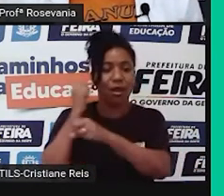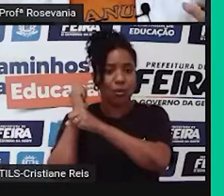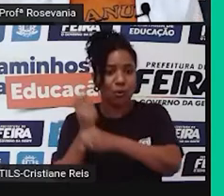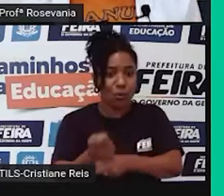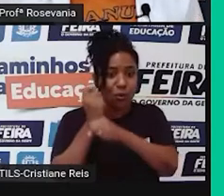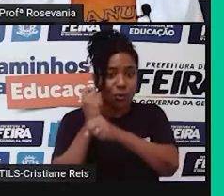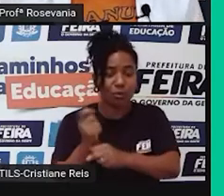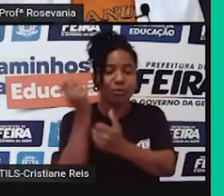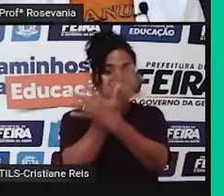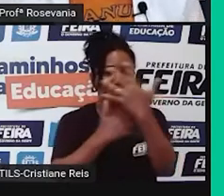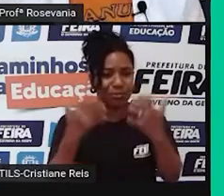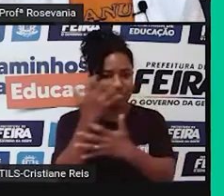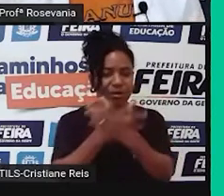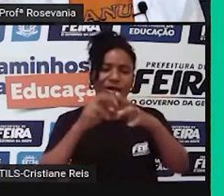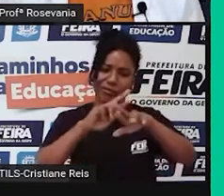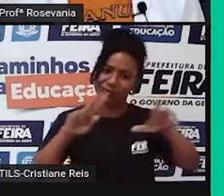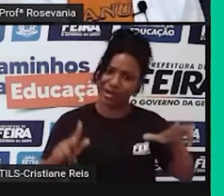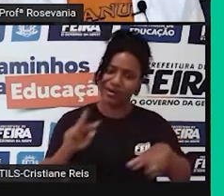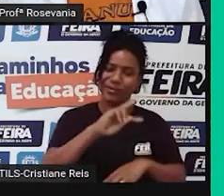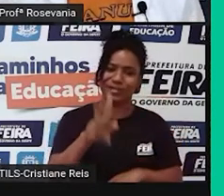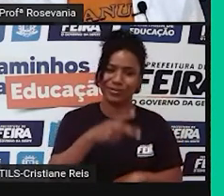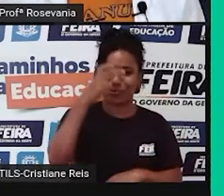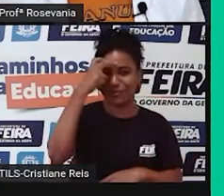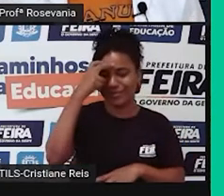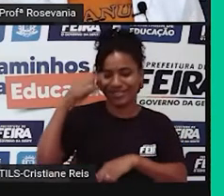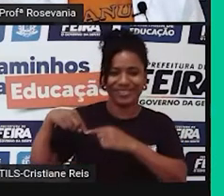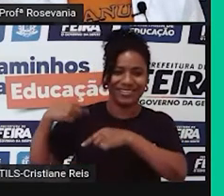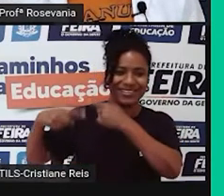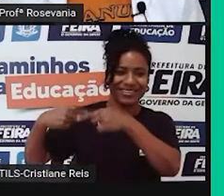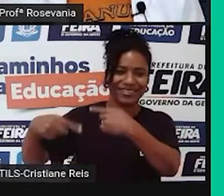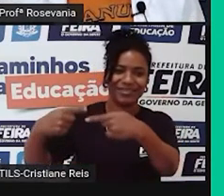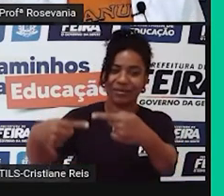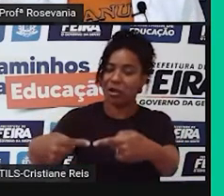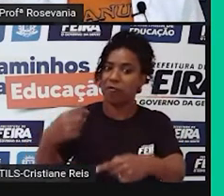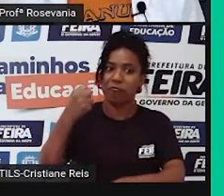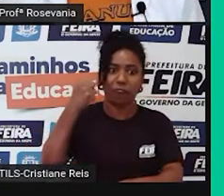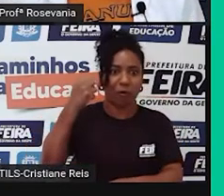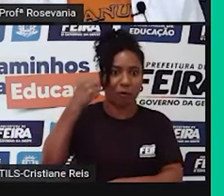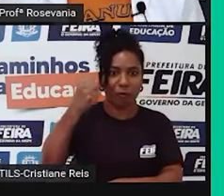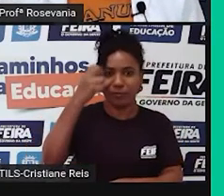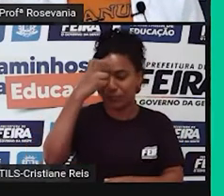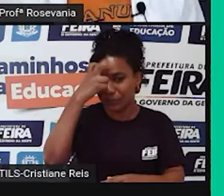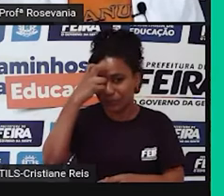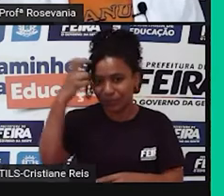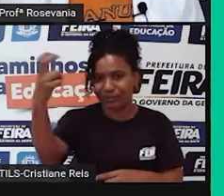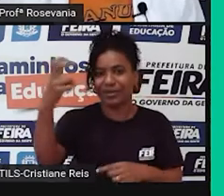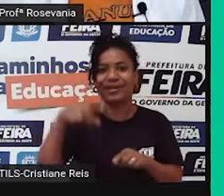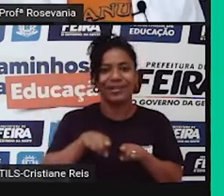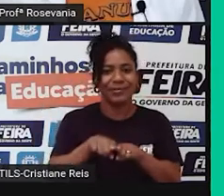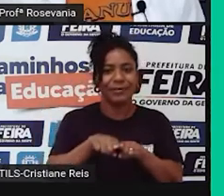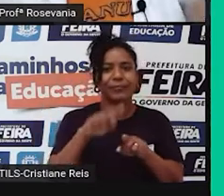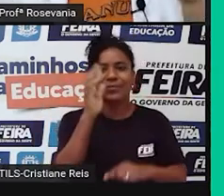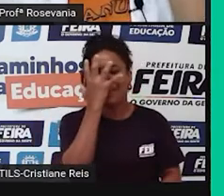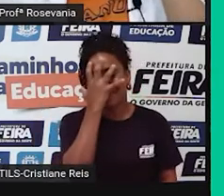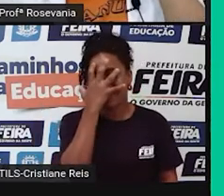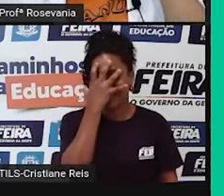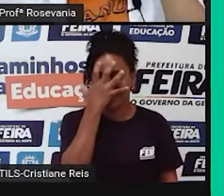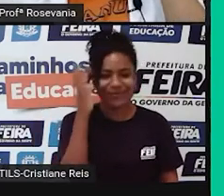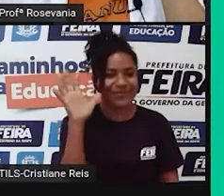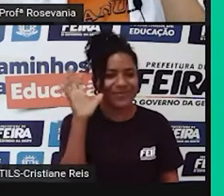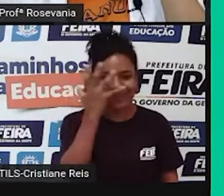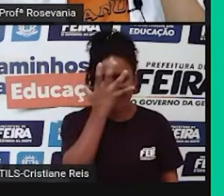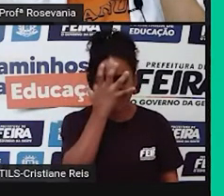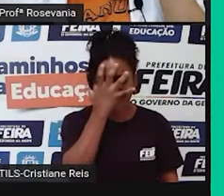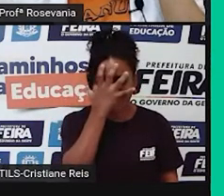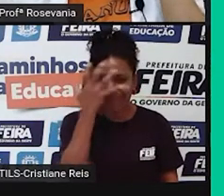cultura raiz da gente, ela é muito forte, tem aqui também, né, os mascarados, né, que normalmente,